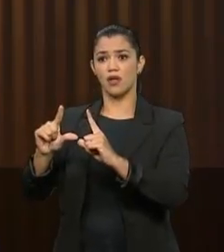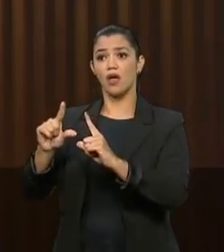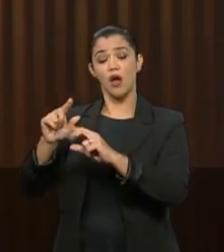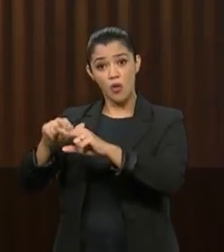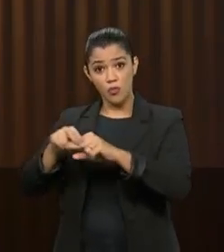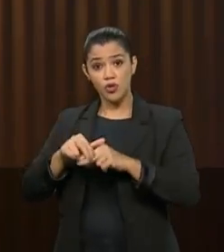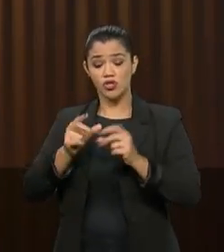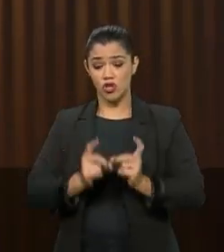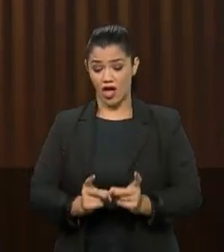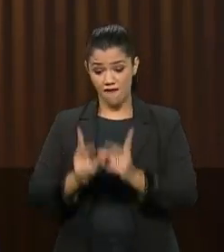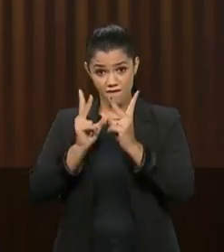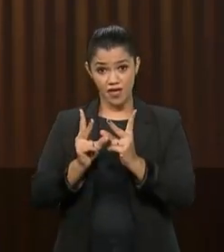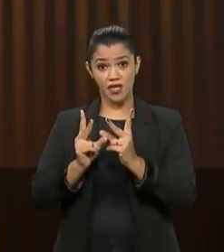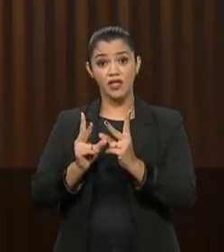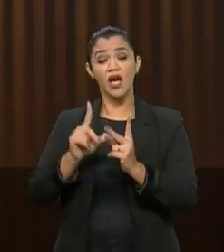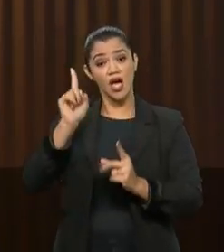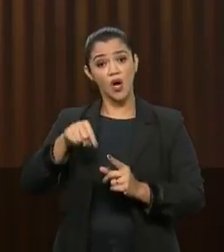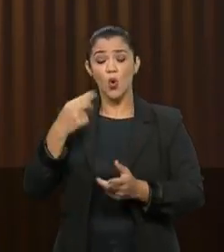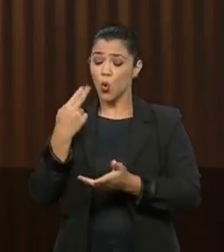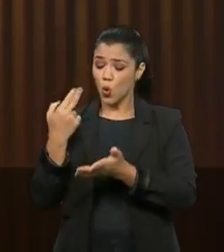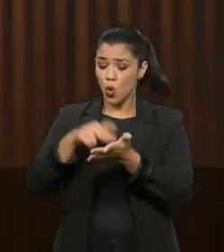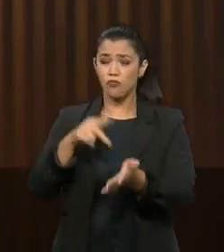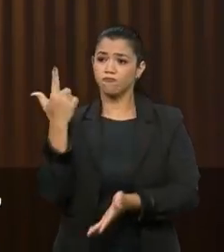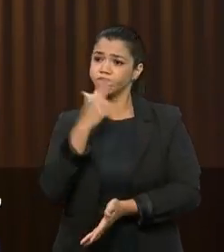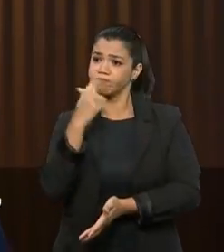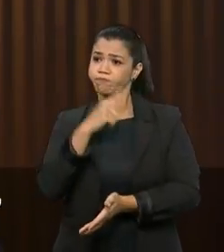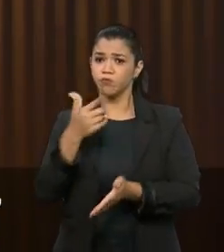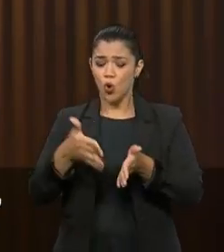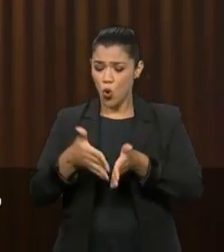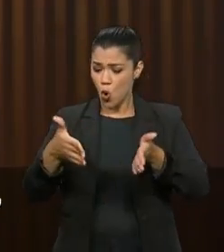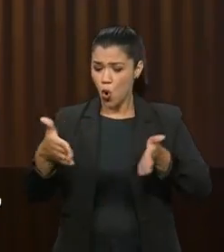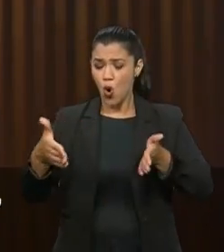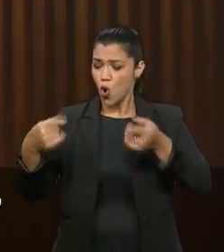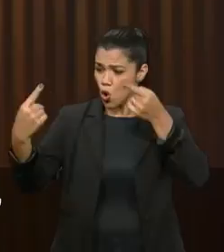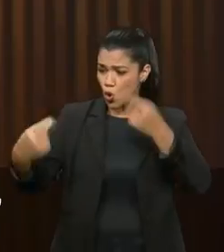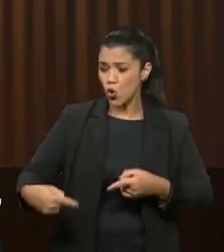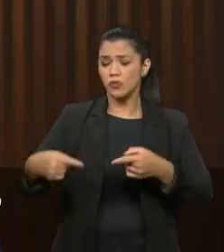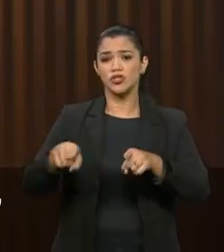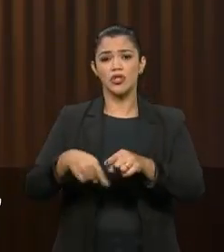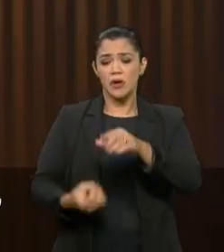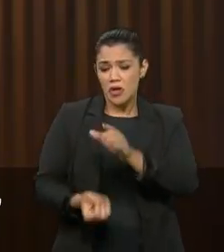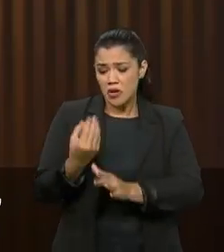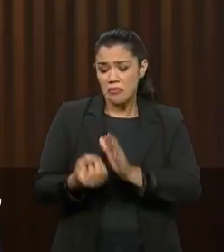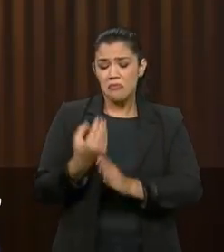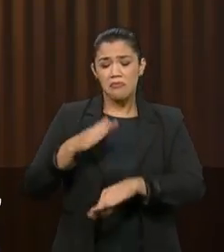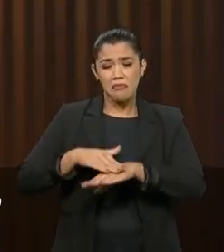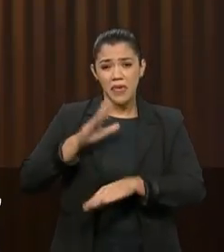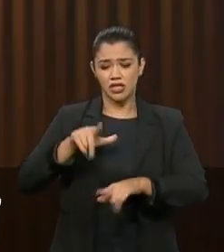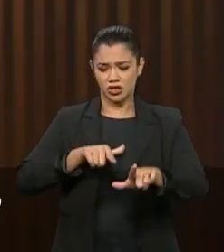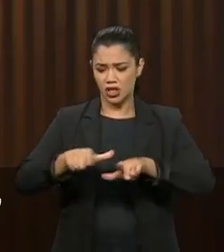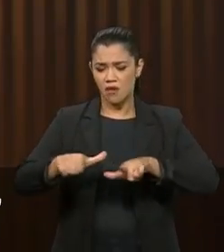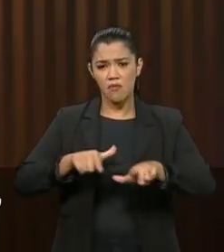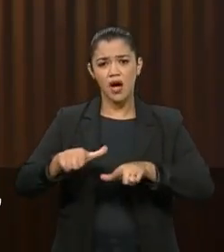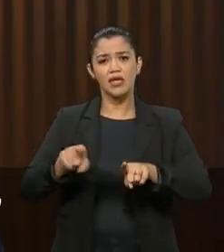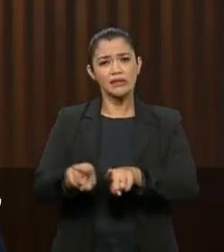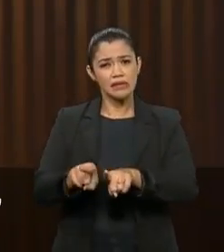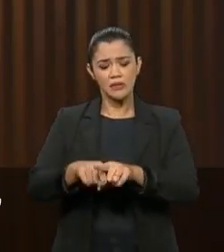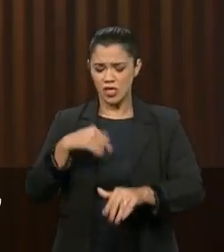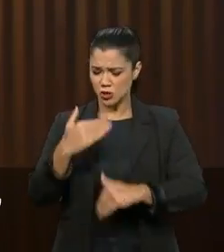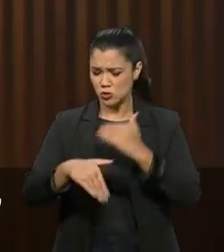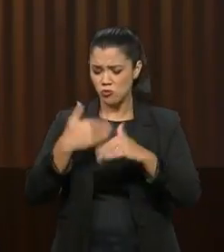Com a privatização, os Correios vão conseguir crescer e competir, gerar mais empregos, desenvolver novas